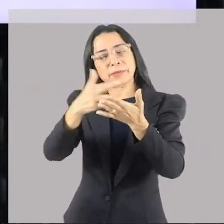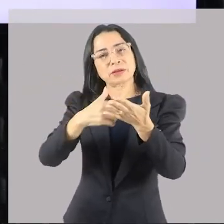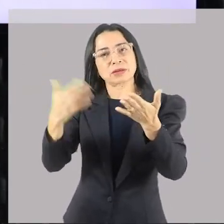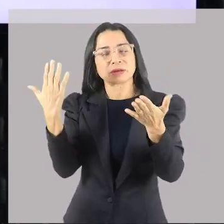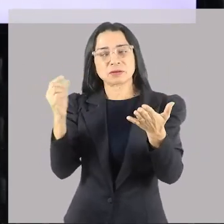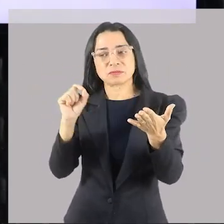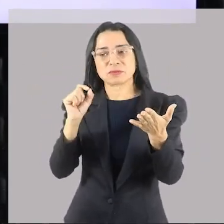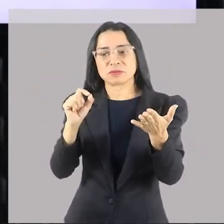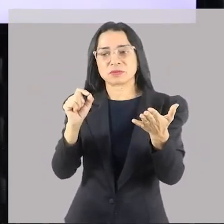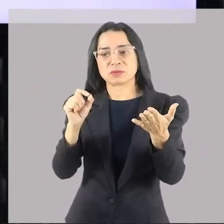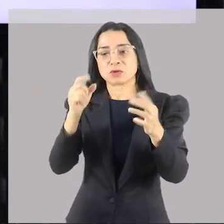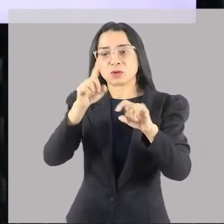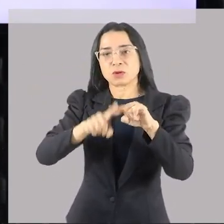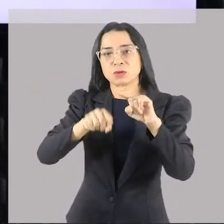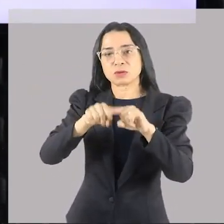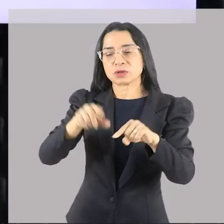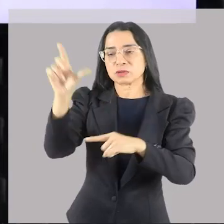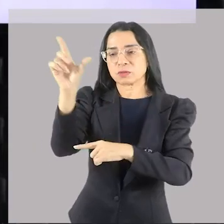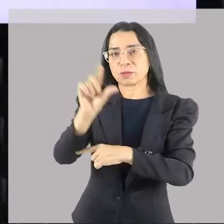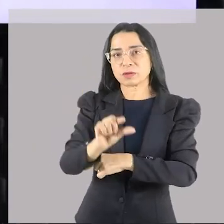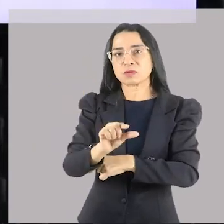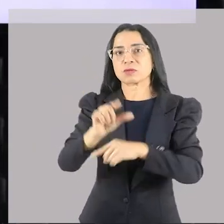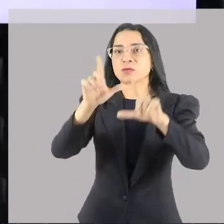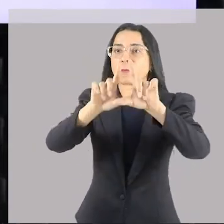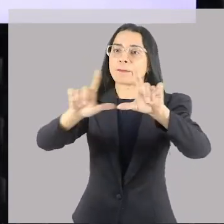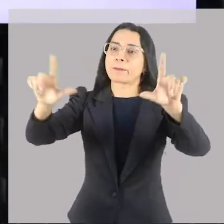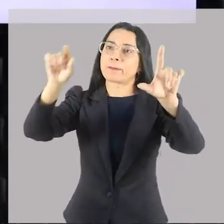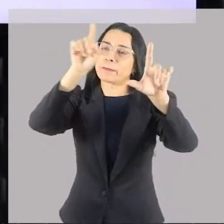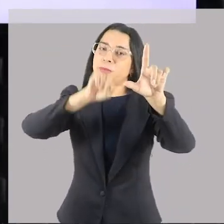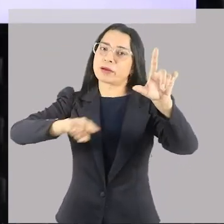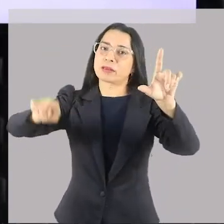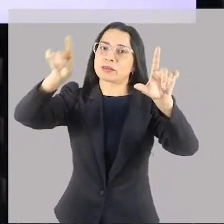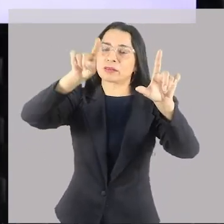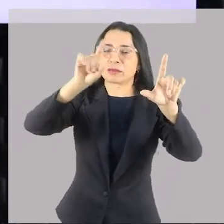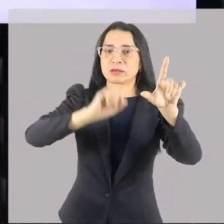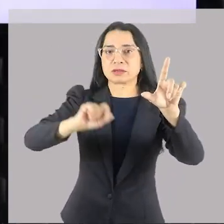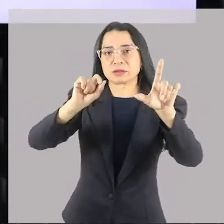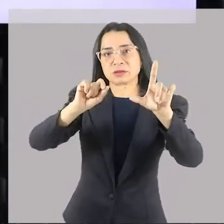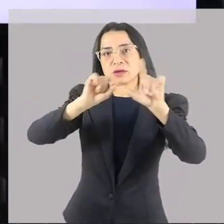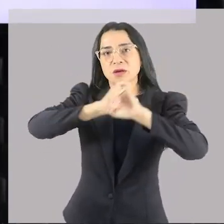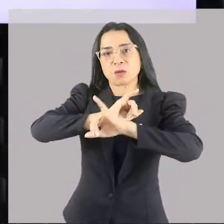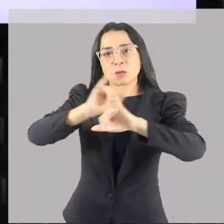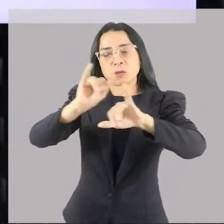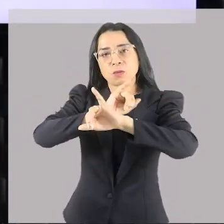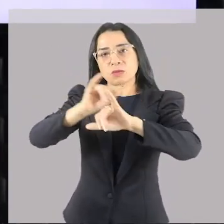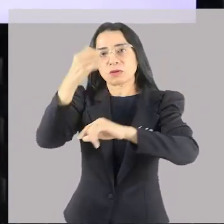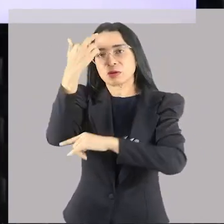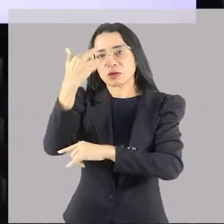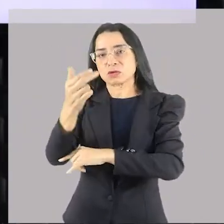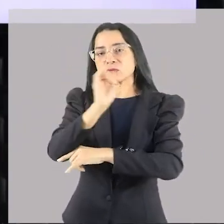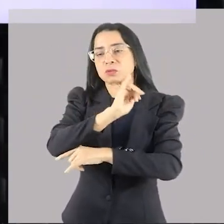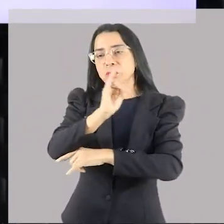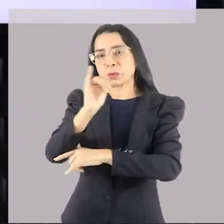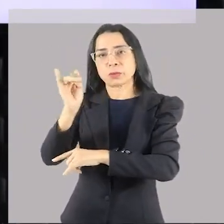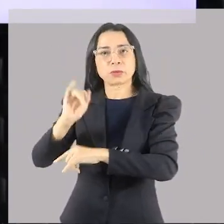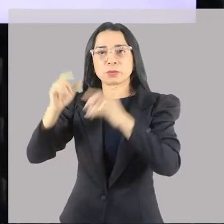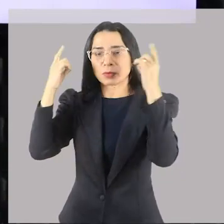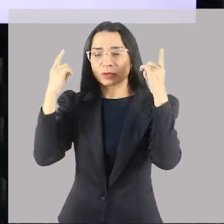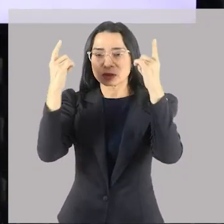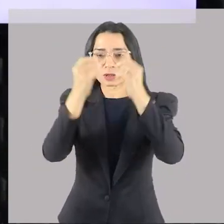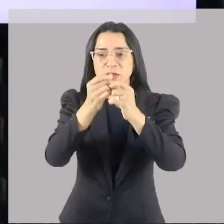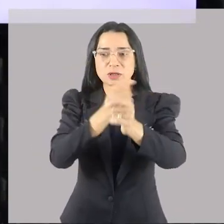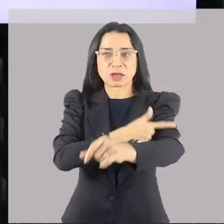Então, esses objetos menores, além de painéis da parede, eles não contavam só a história da Grécia, mas contavam hábitos culturais gregos, situações,